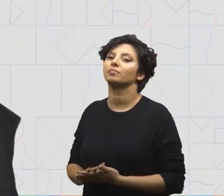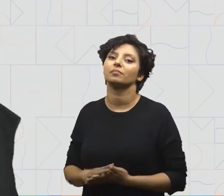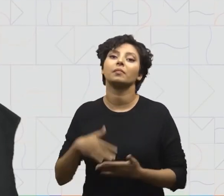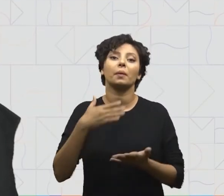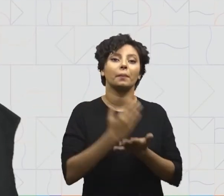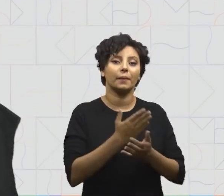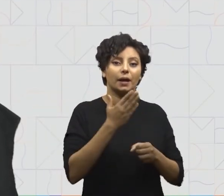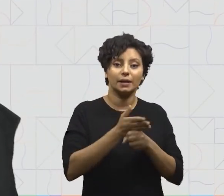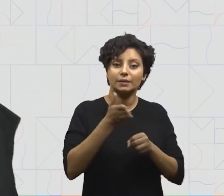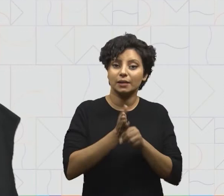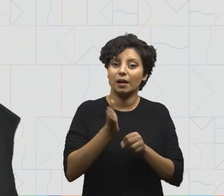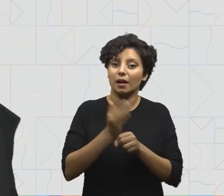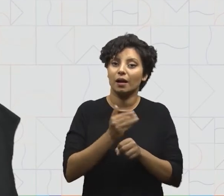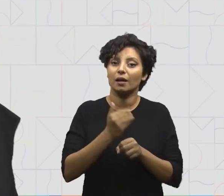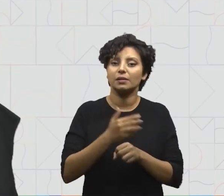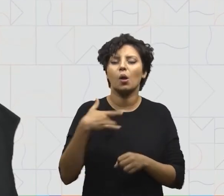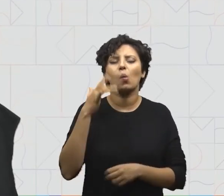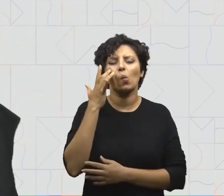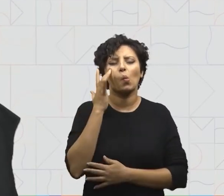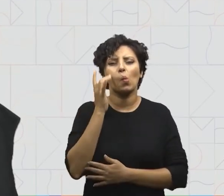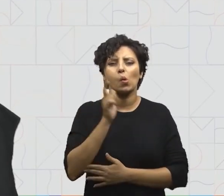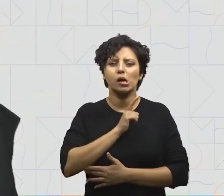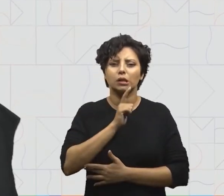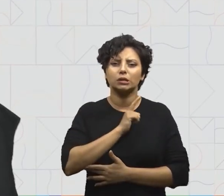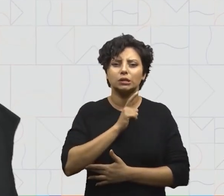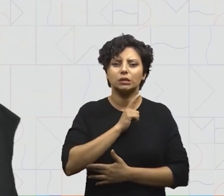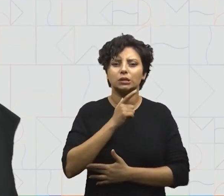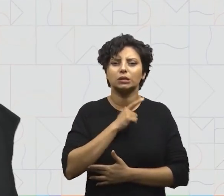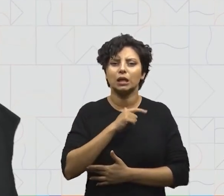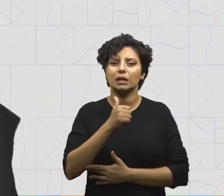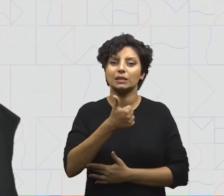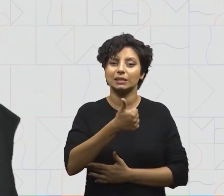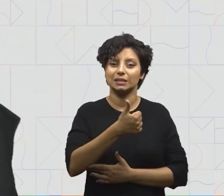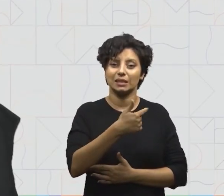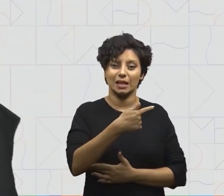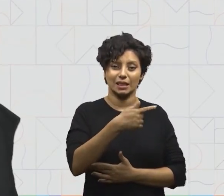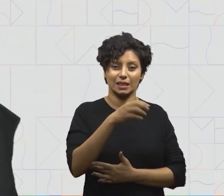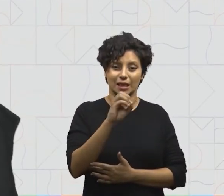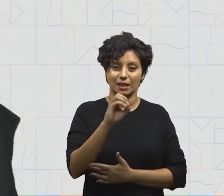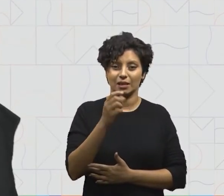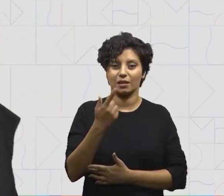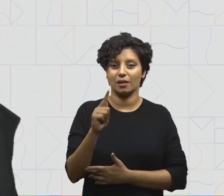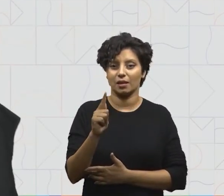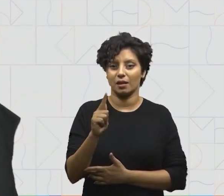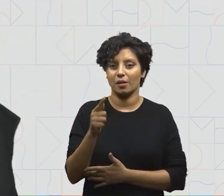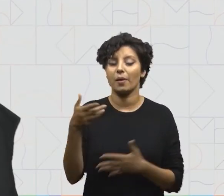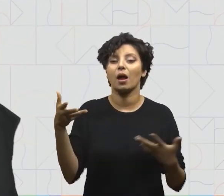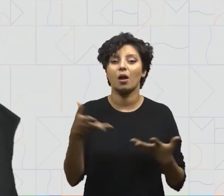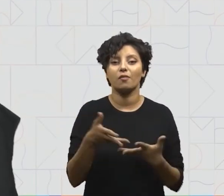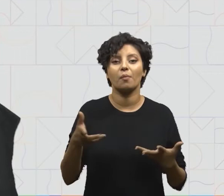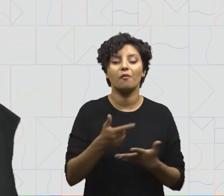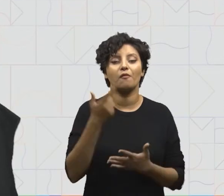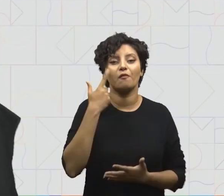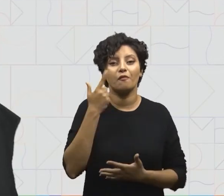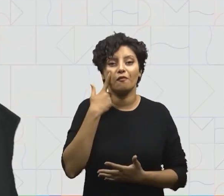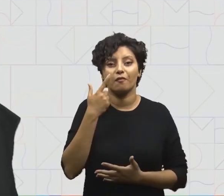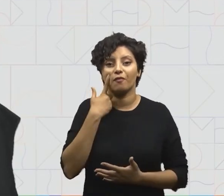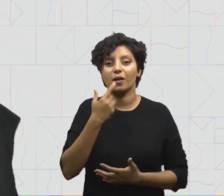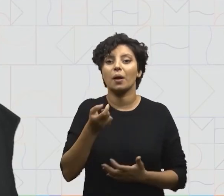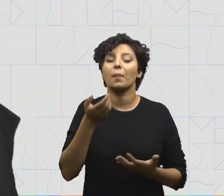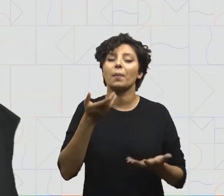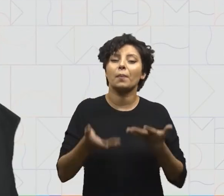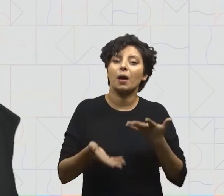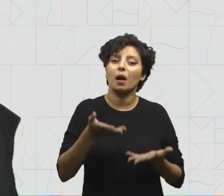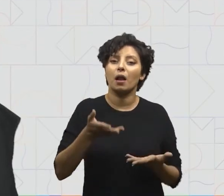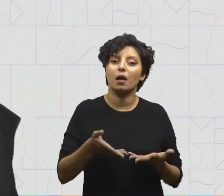batata. Eu estimo que ela pese 70 gramas. Agora, vamos ver na